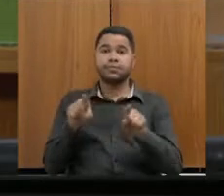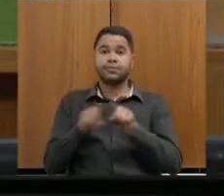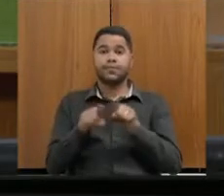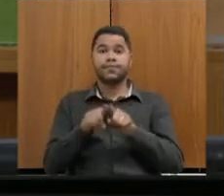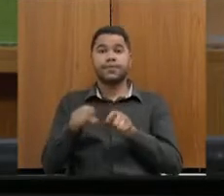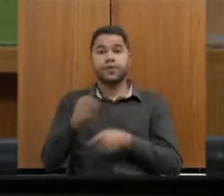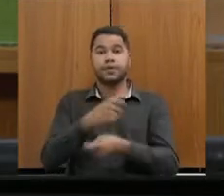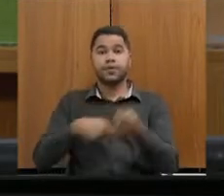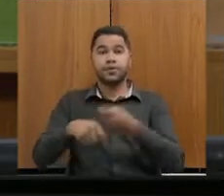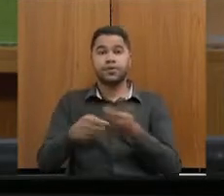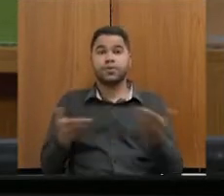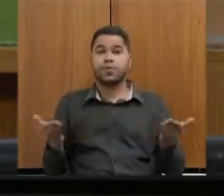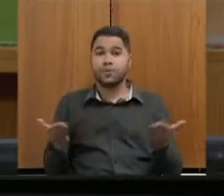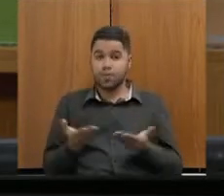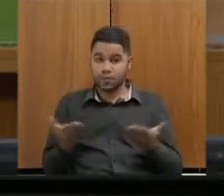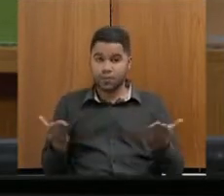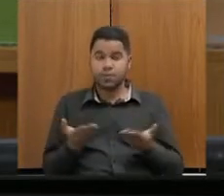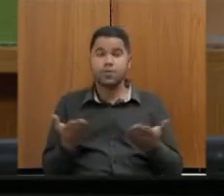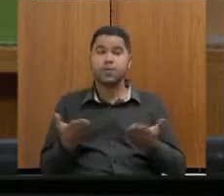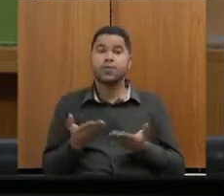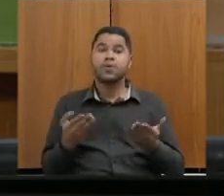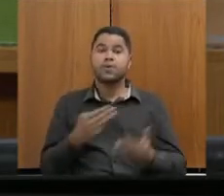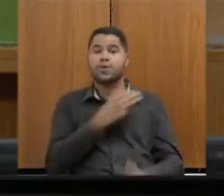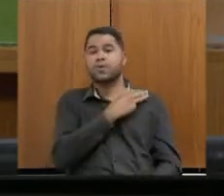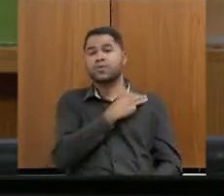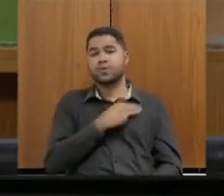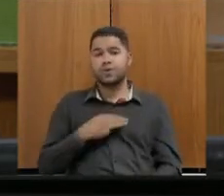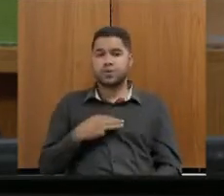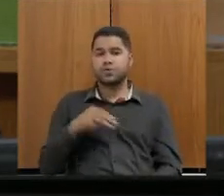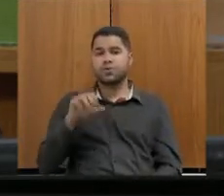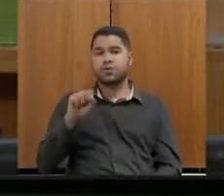negociação que está tendo hoje com o ministro do STF.